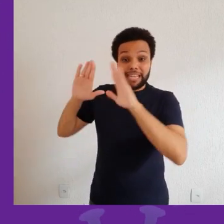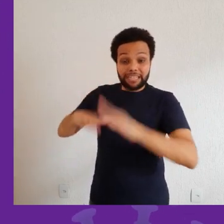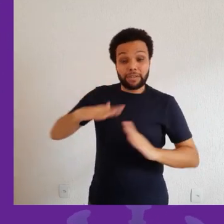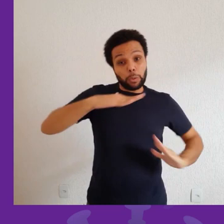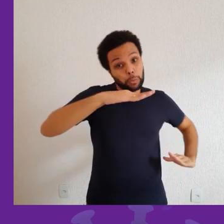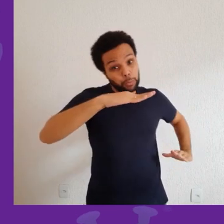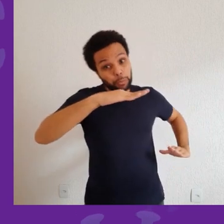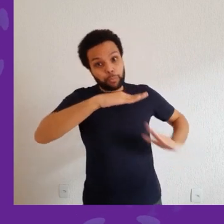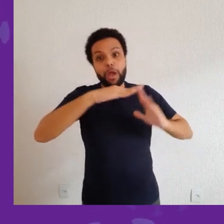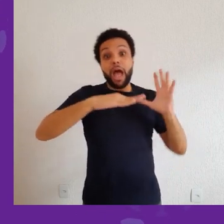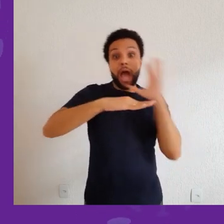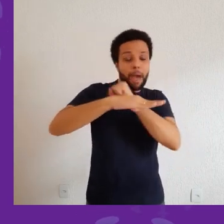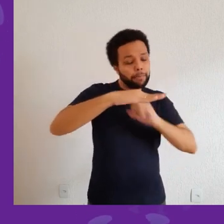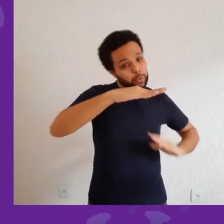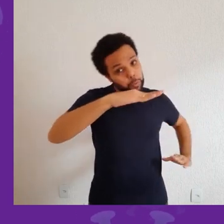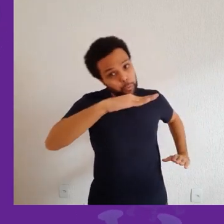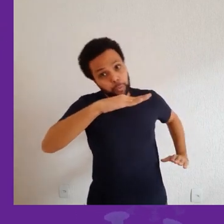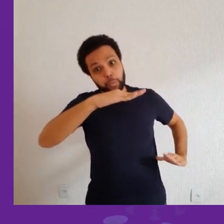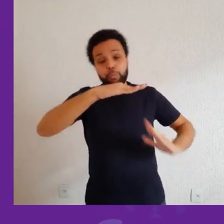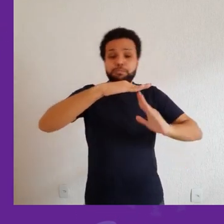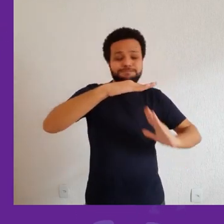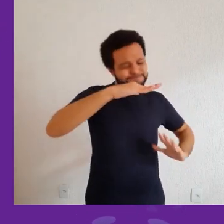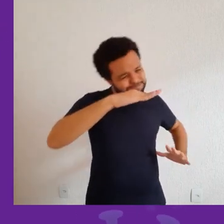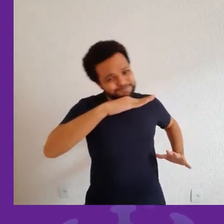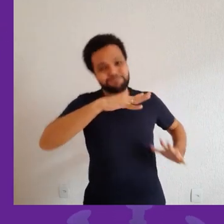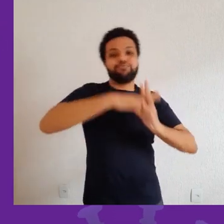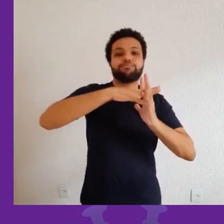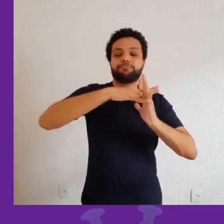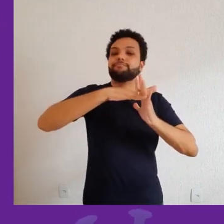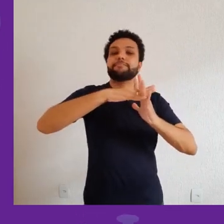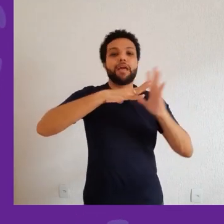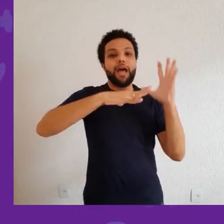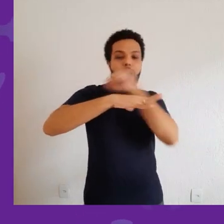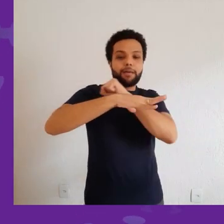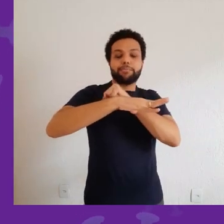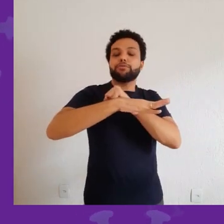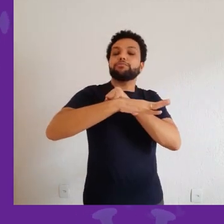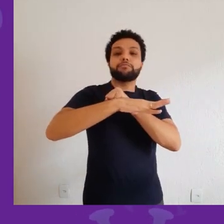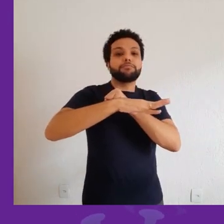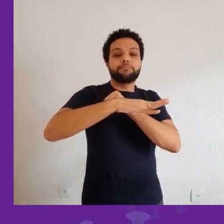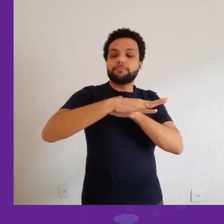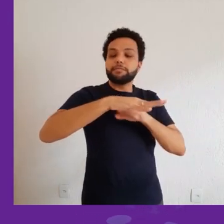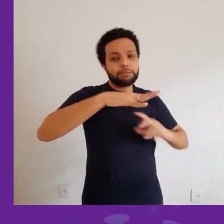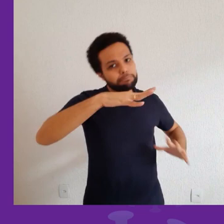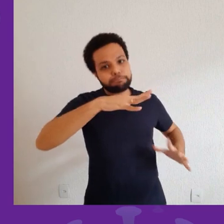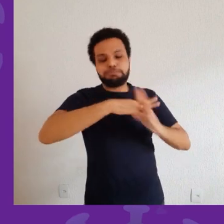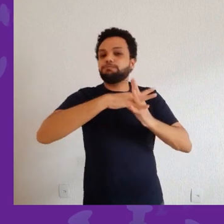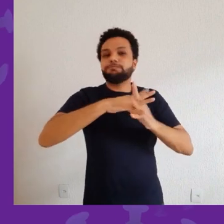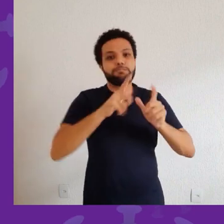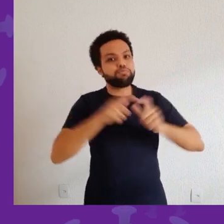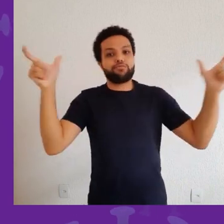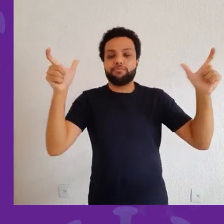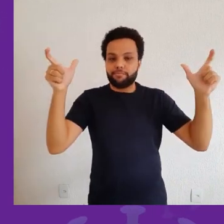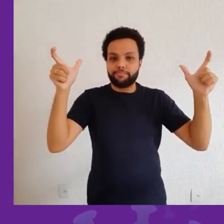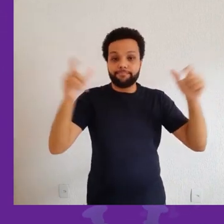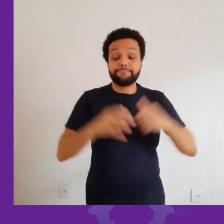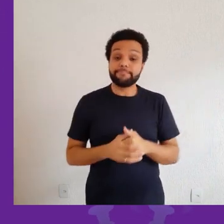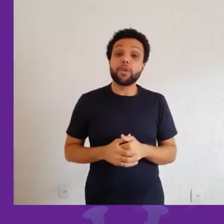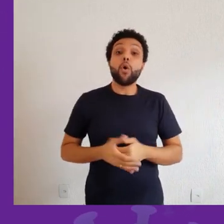social ruim, uma baixa adesão ao isolamento social, o pico acontece num tempo mais curto e fica mais alto.